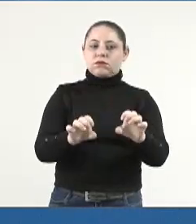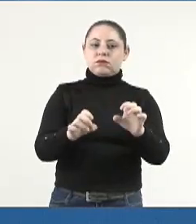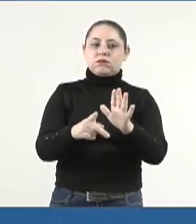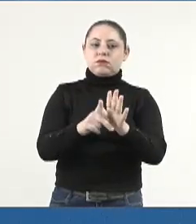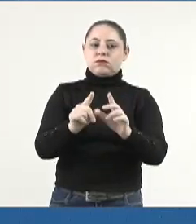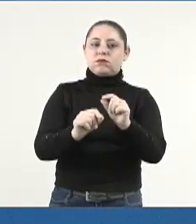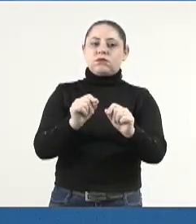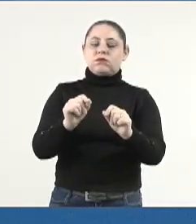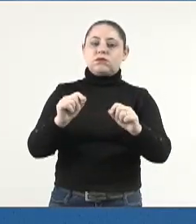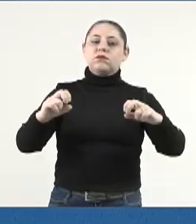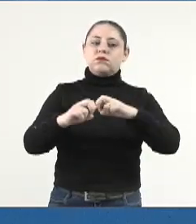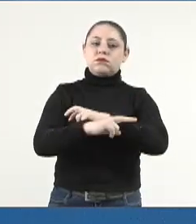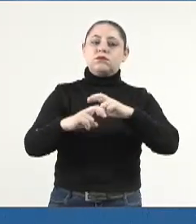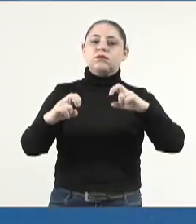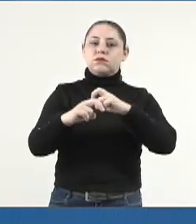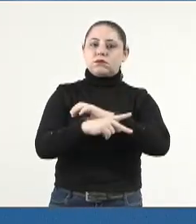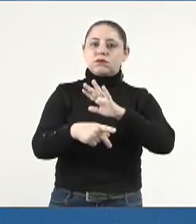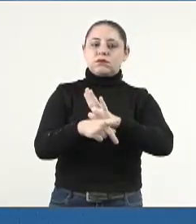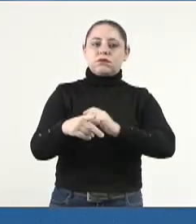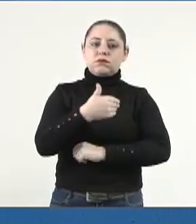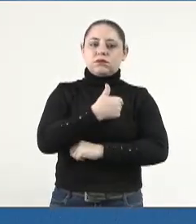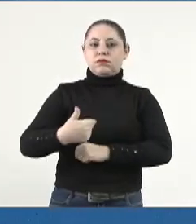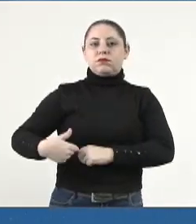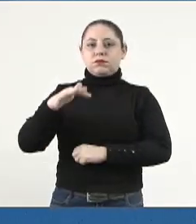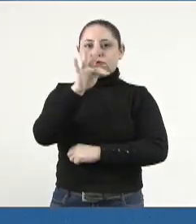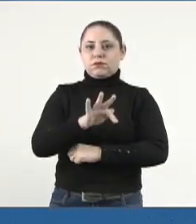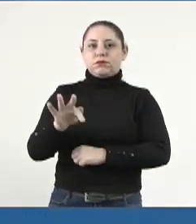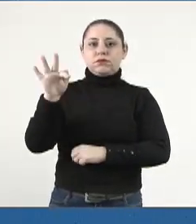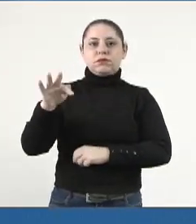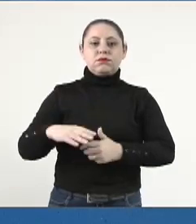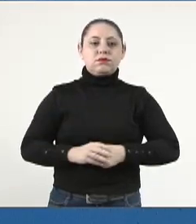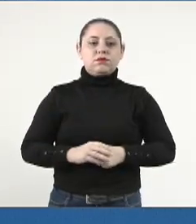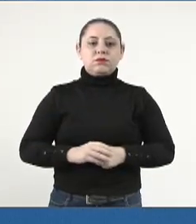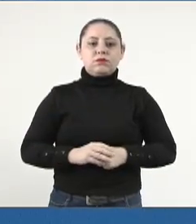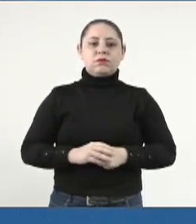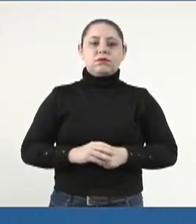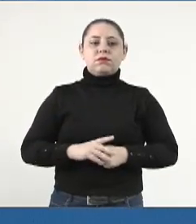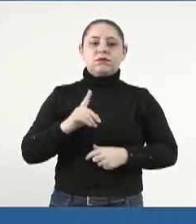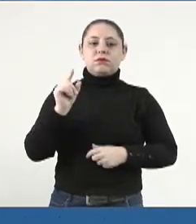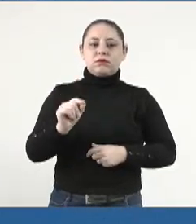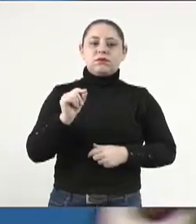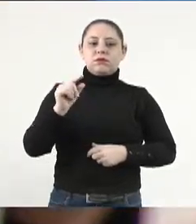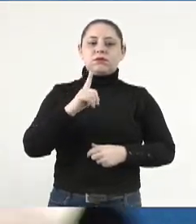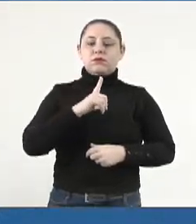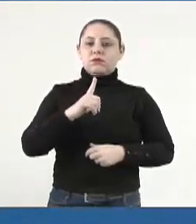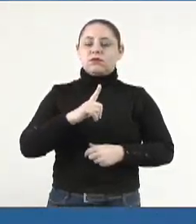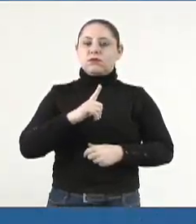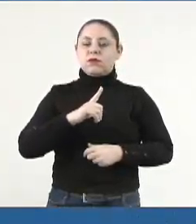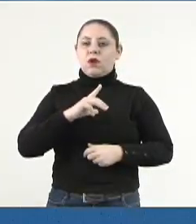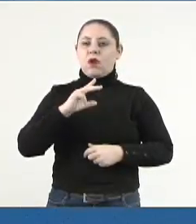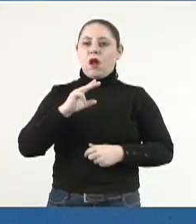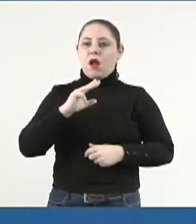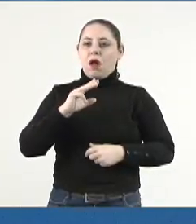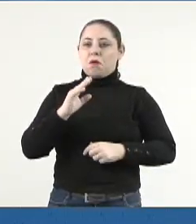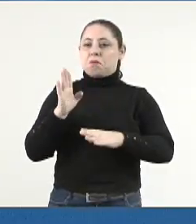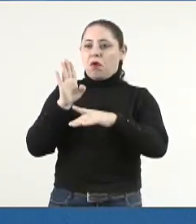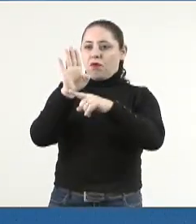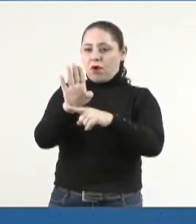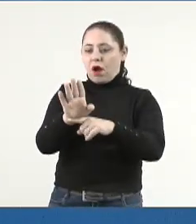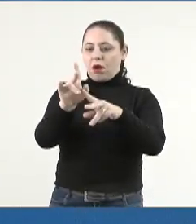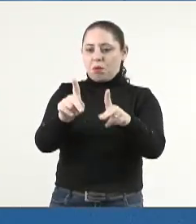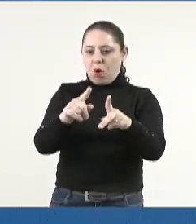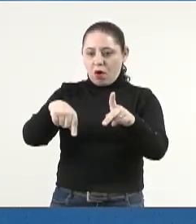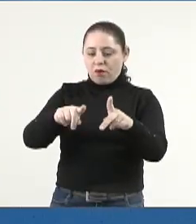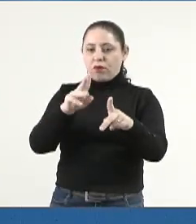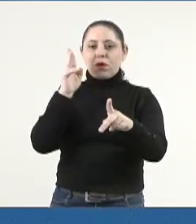transporte em Mato Grosso do Sul por parte do governo federal, que beneficiará milhares de sul-mato-grossenses, é